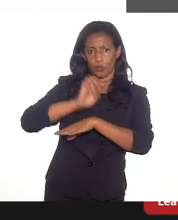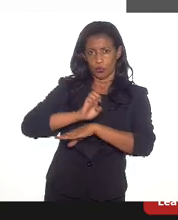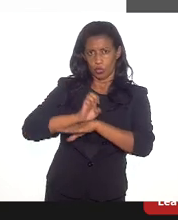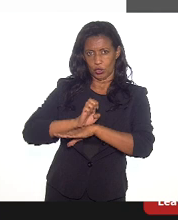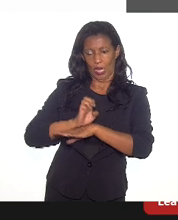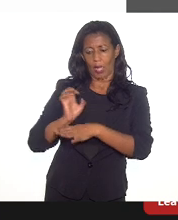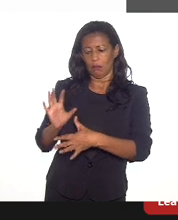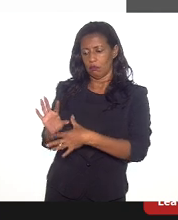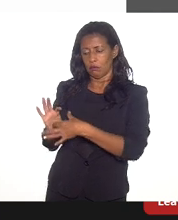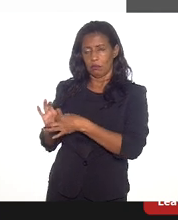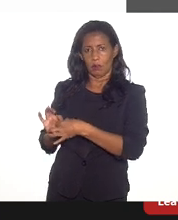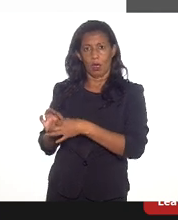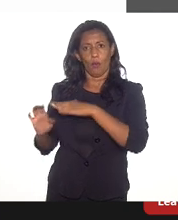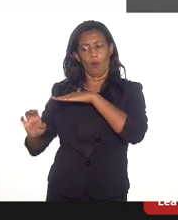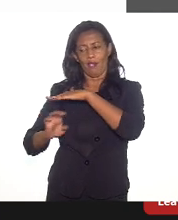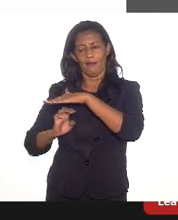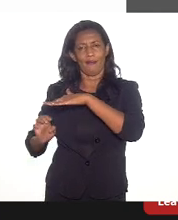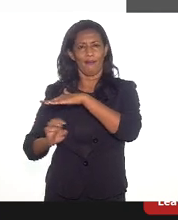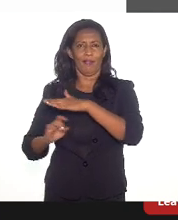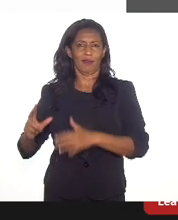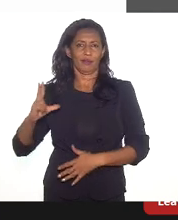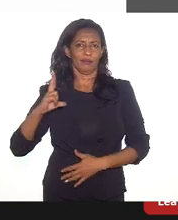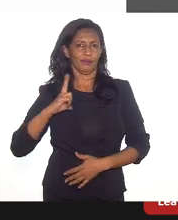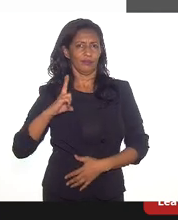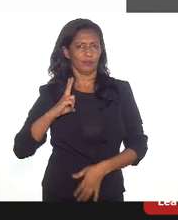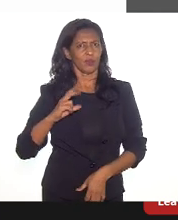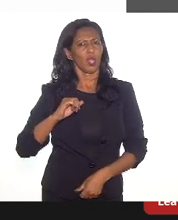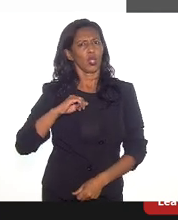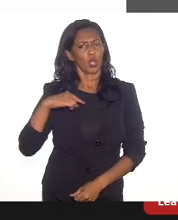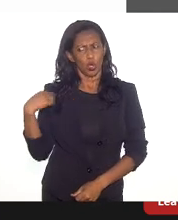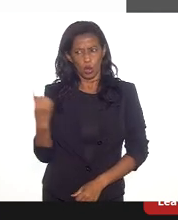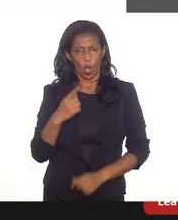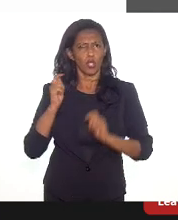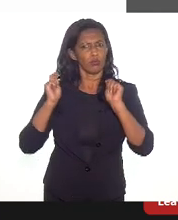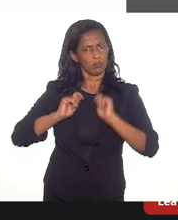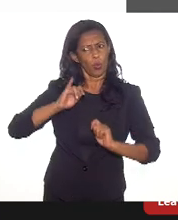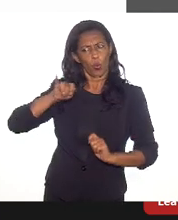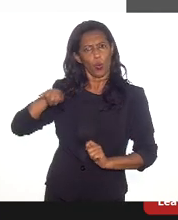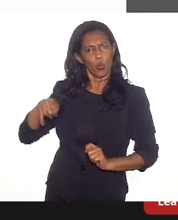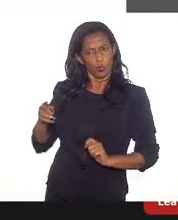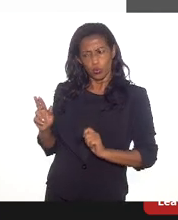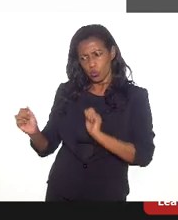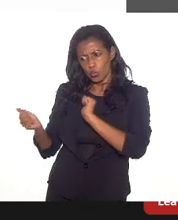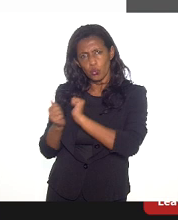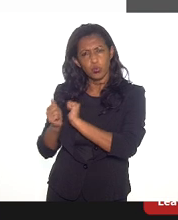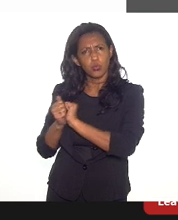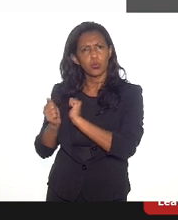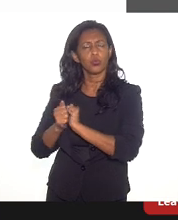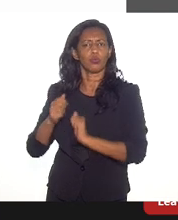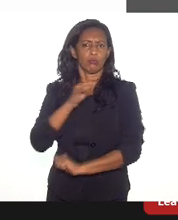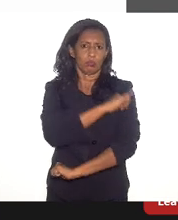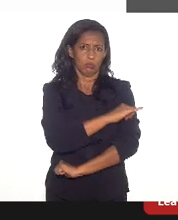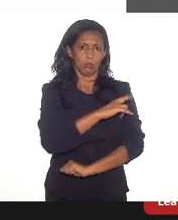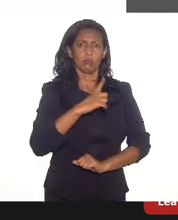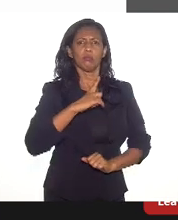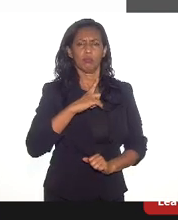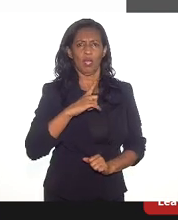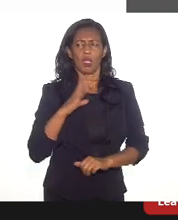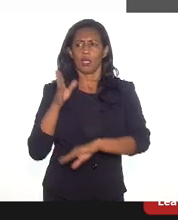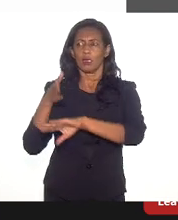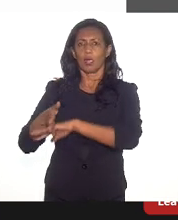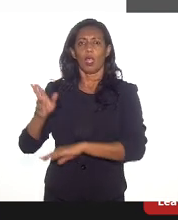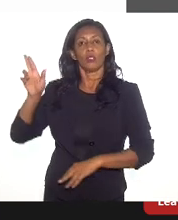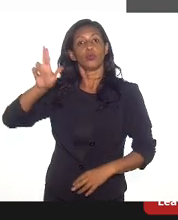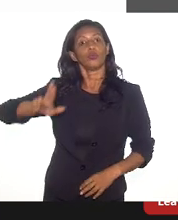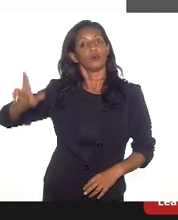privadas. nós podemos usar todas essas empresas. Rio hoje tem excelência, tem excelência nas universidades em